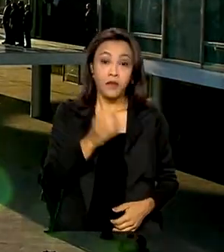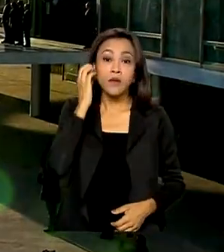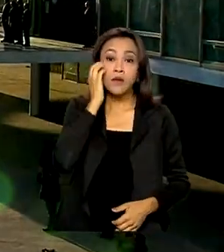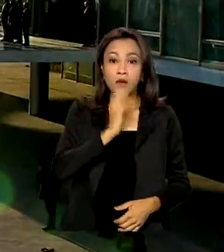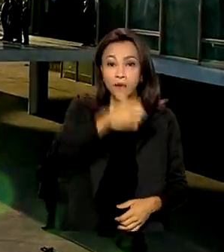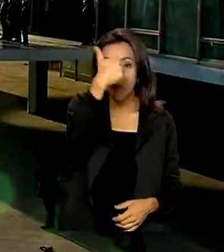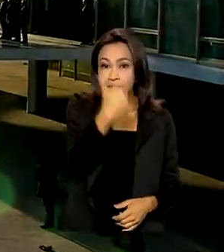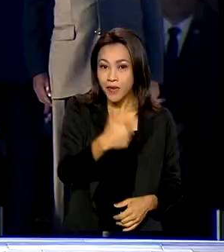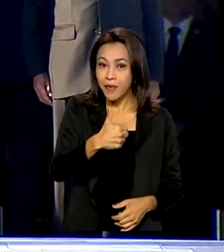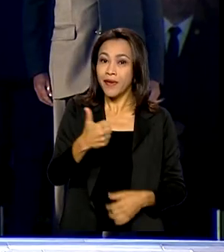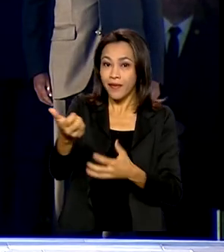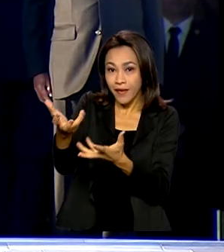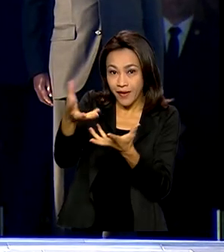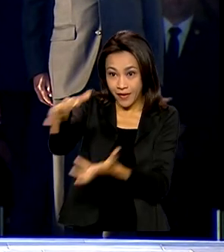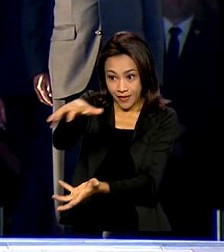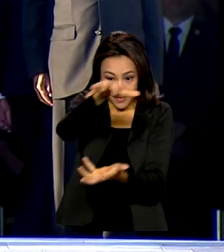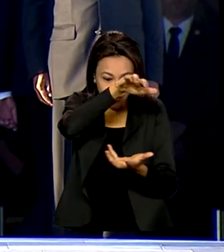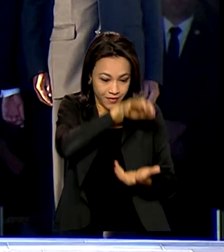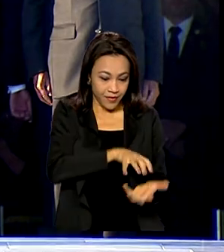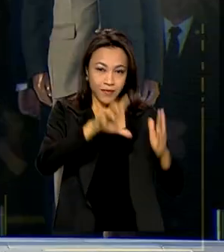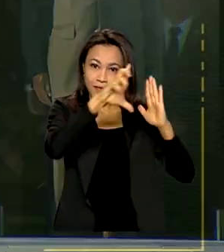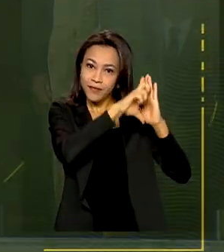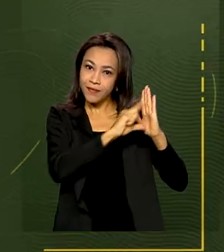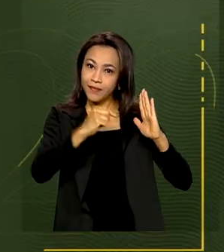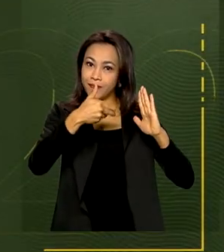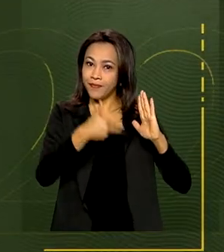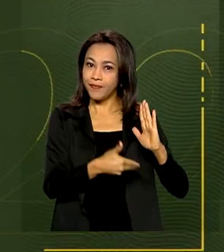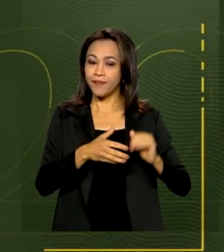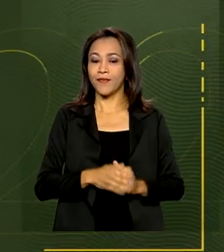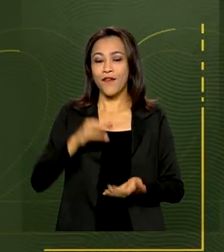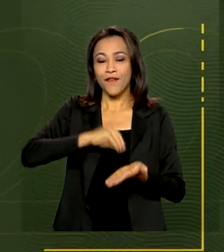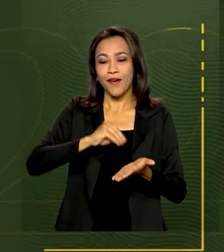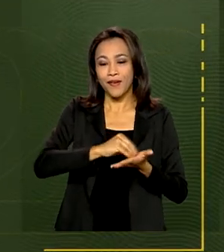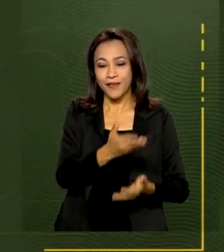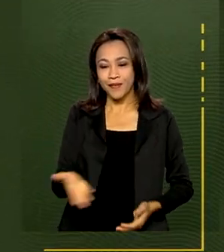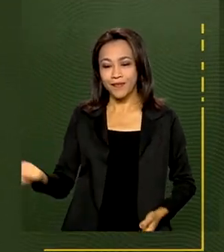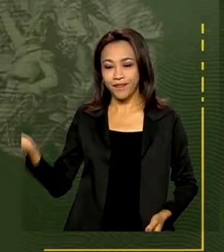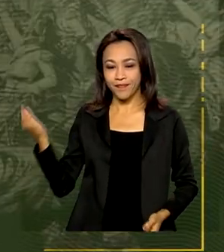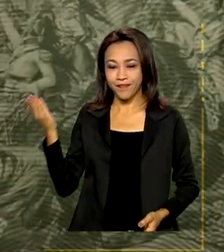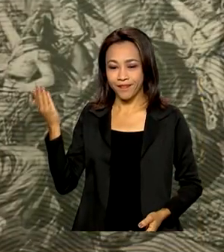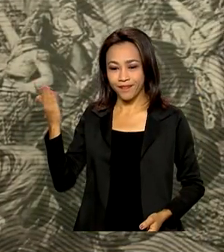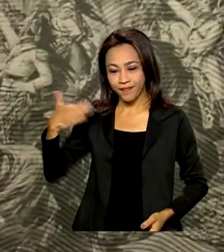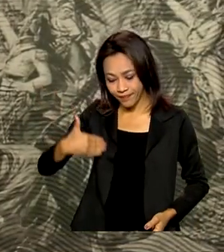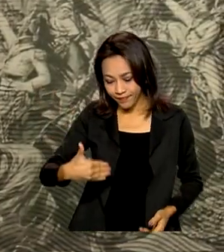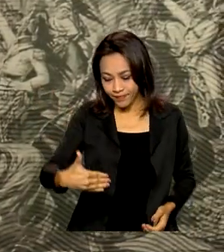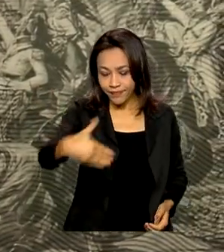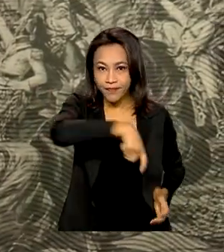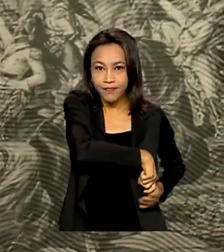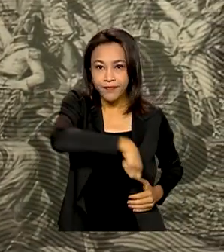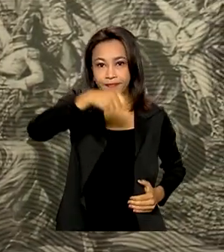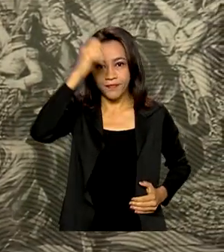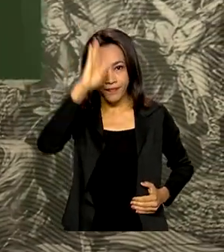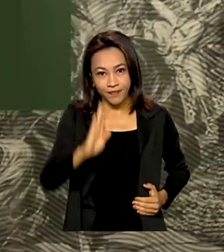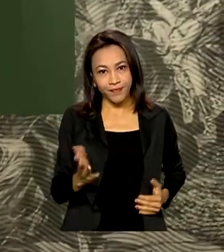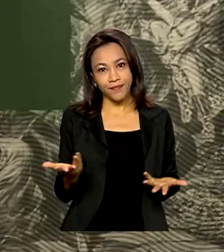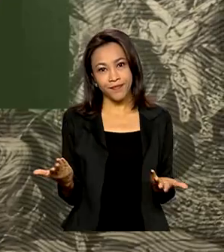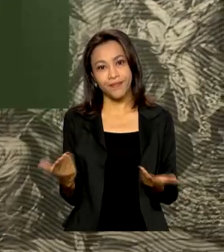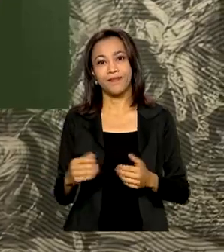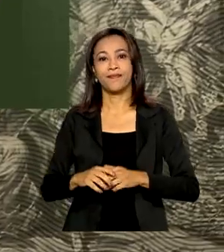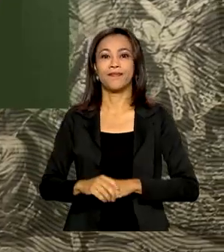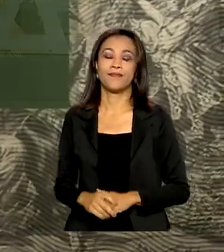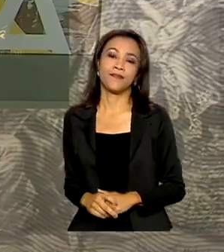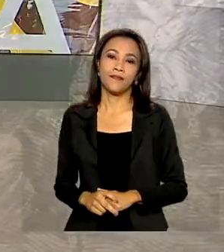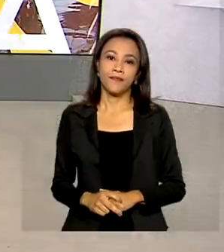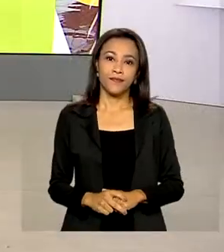recebido no Palácio do Planalto. E faltam 14 dias para o bicentenário da independência do Brasil.